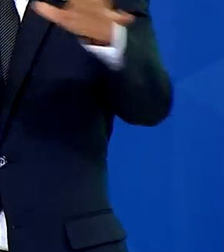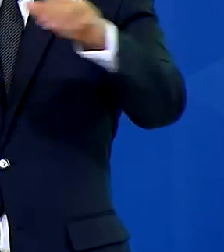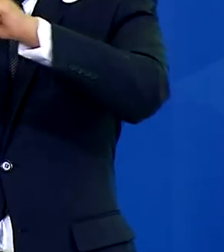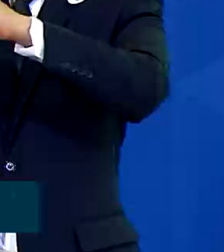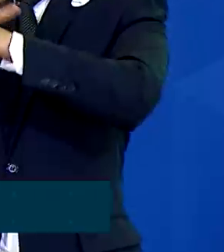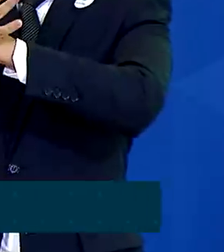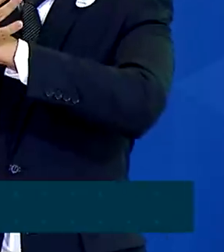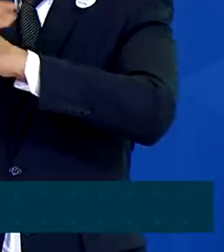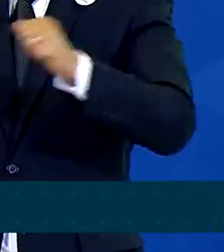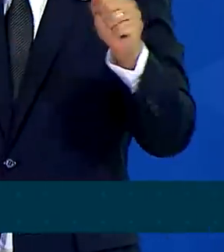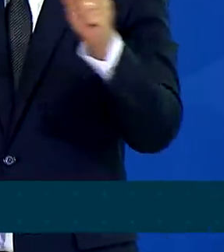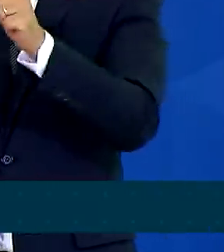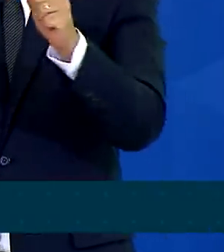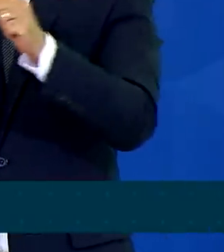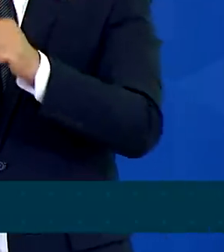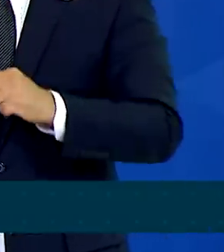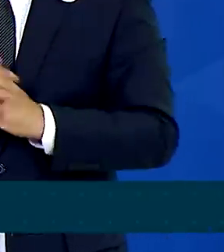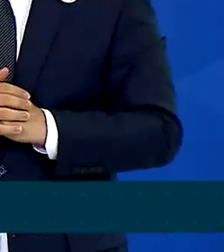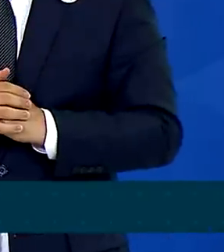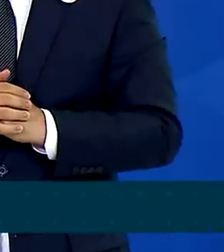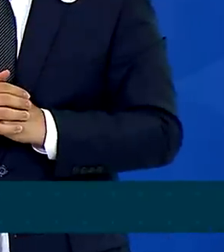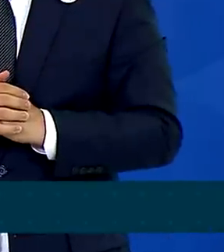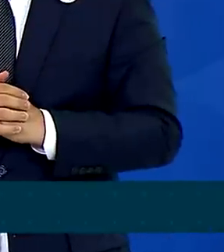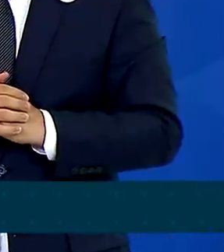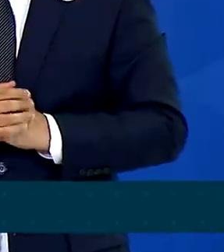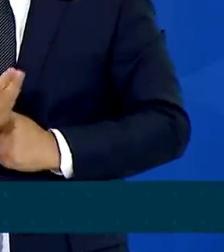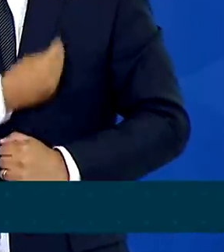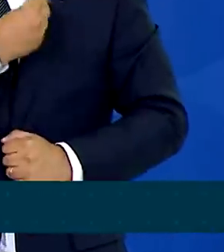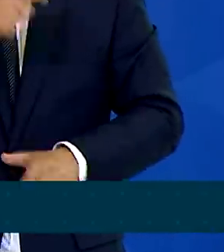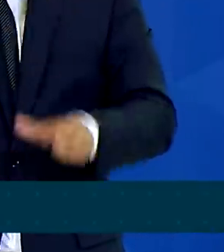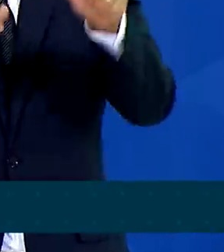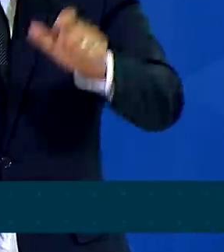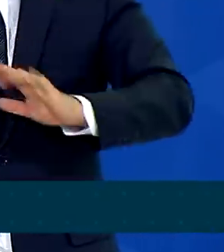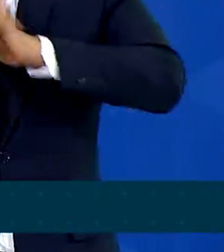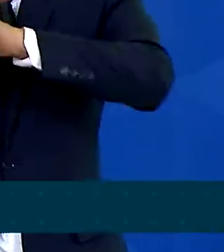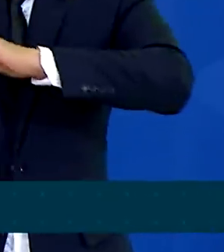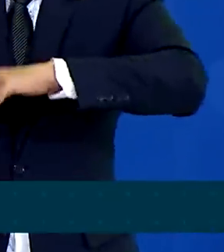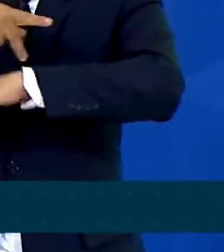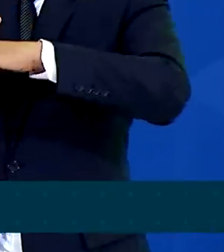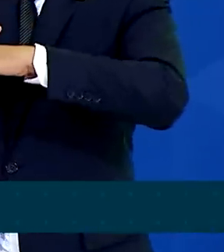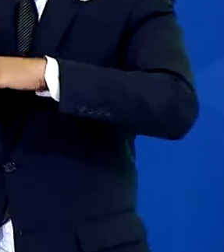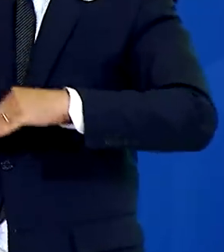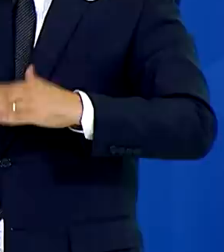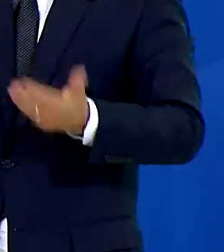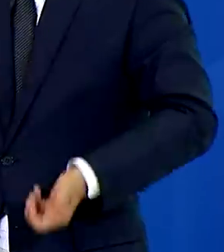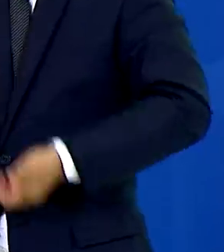a fazer a vida das pessoas no Brasil melhor.